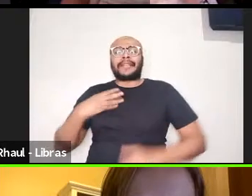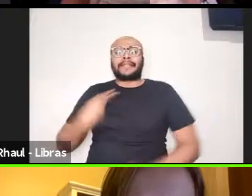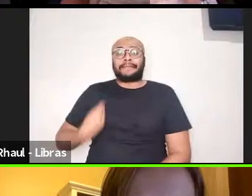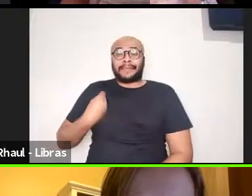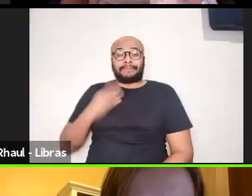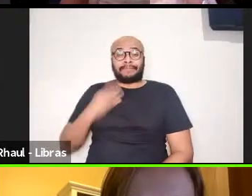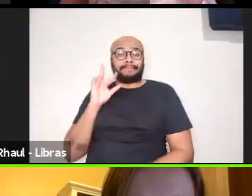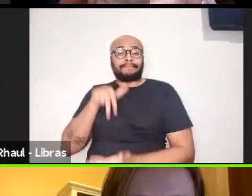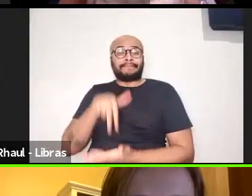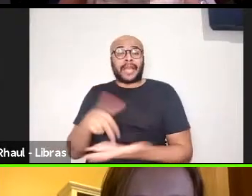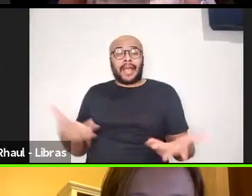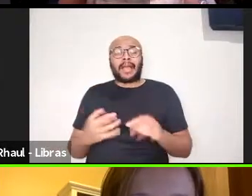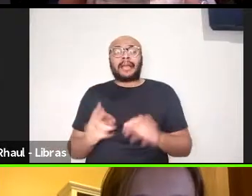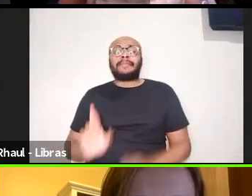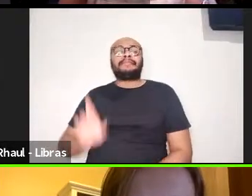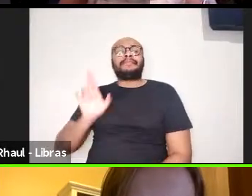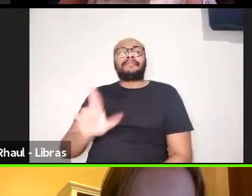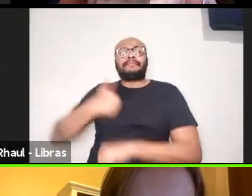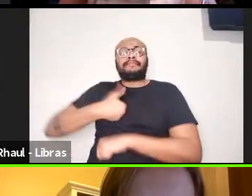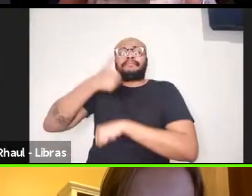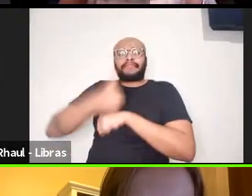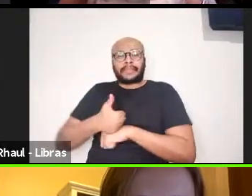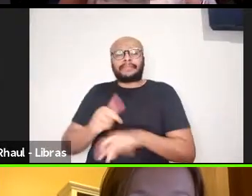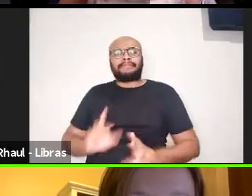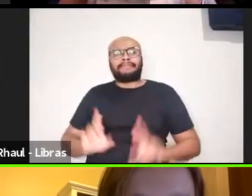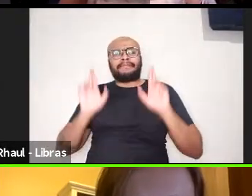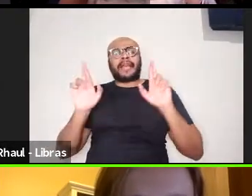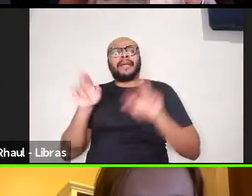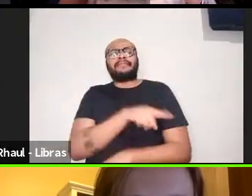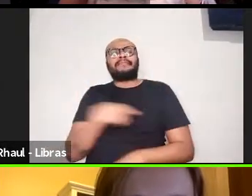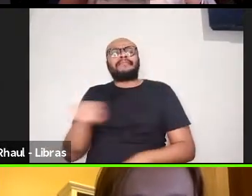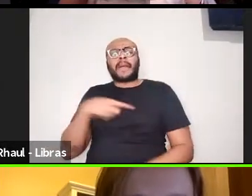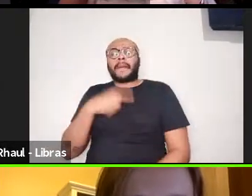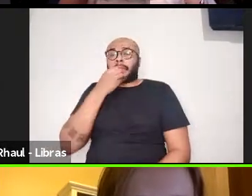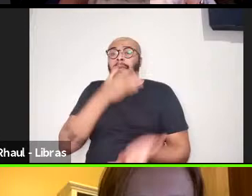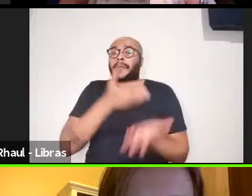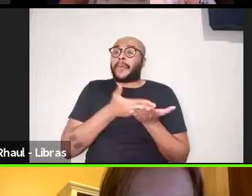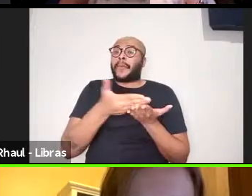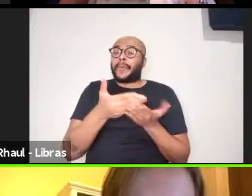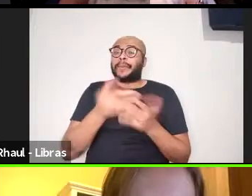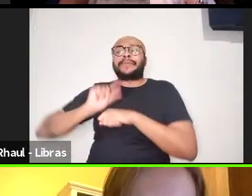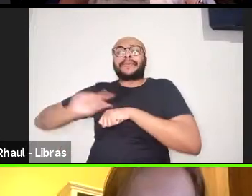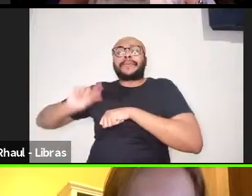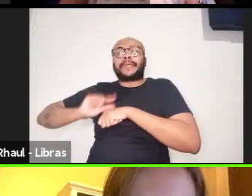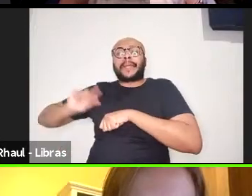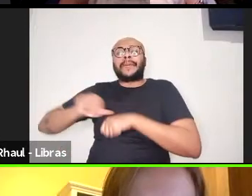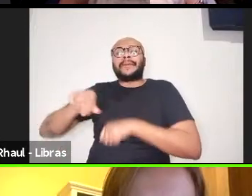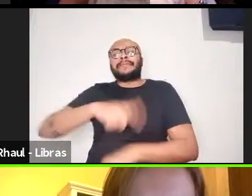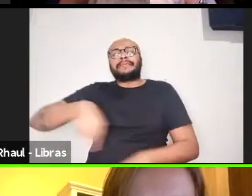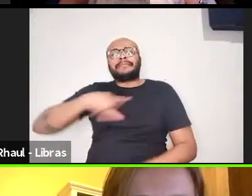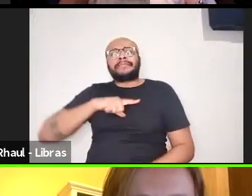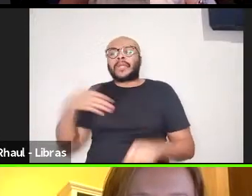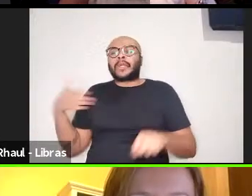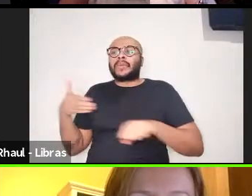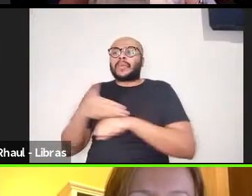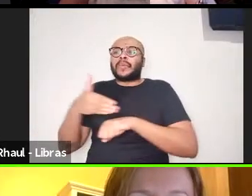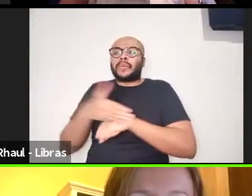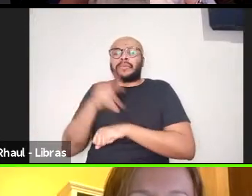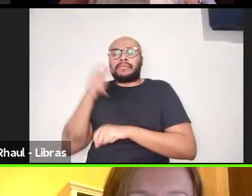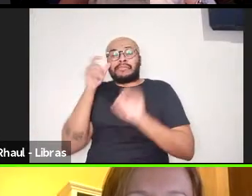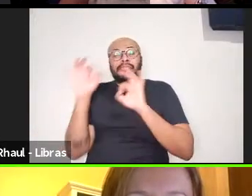em nome da diretoria, é, poder desejar um bom início de minicurso para todos, para todos vocês,